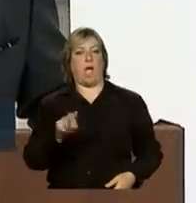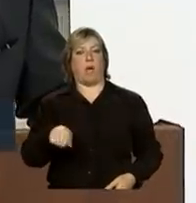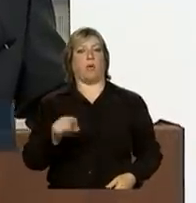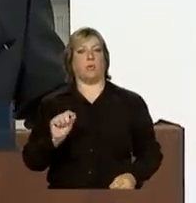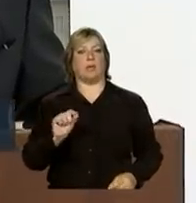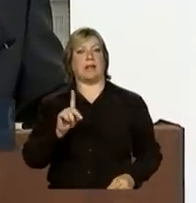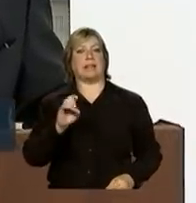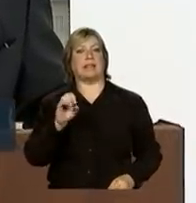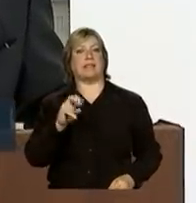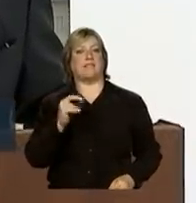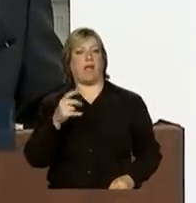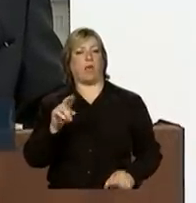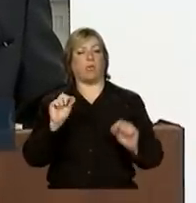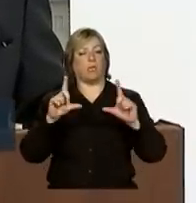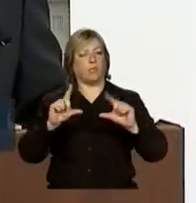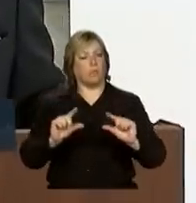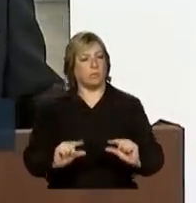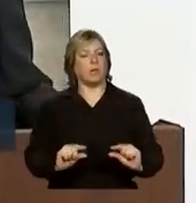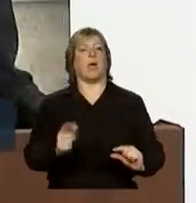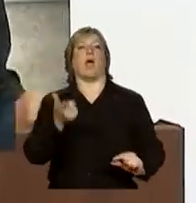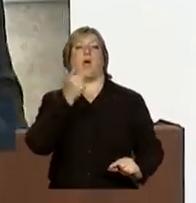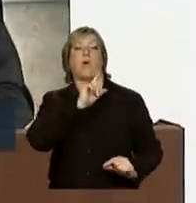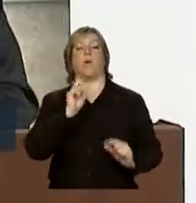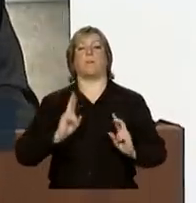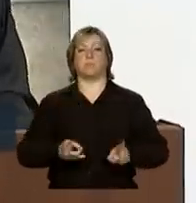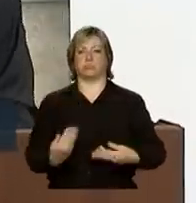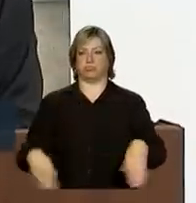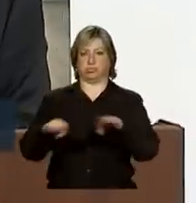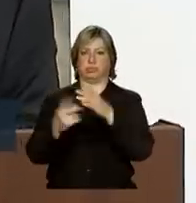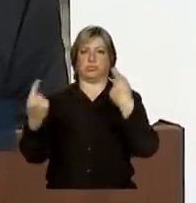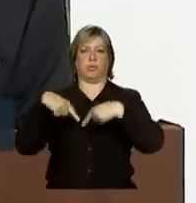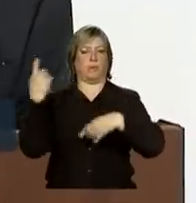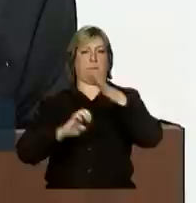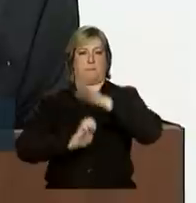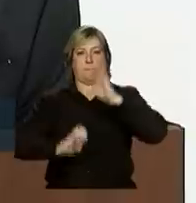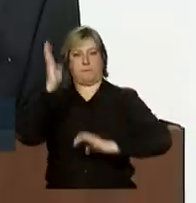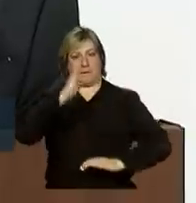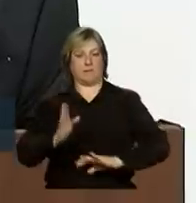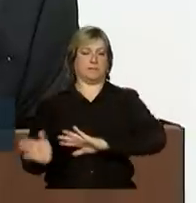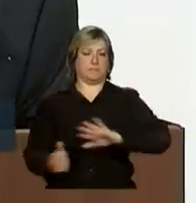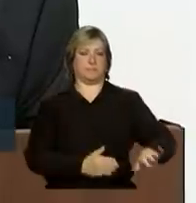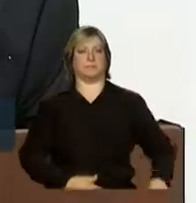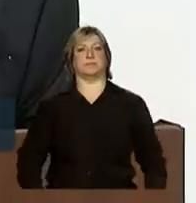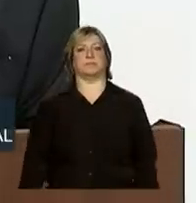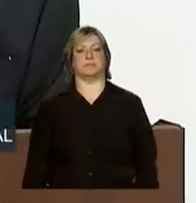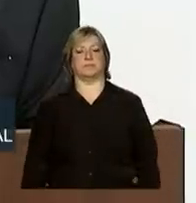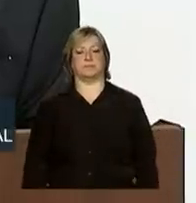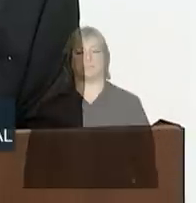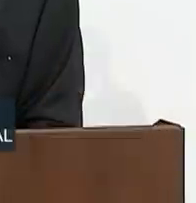desvalorizado de modo a dar competitividade para as empresas brasileiras. Passando adiante.